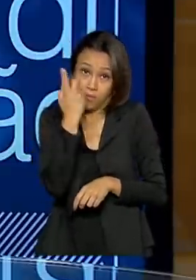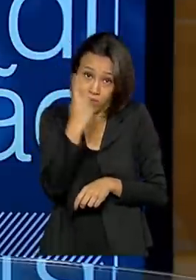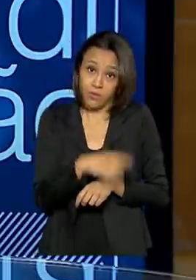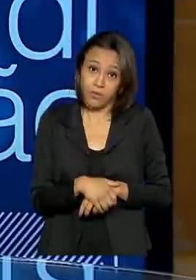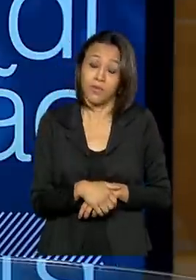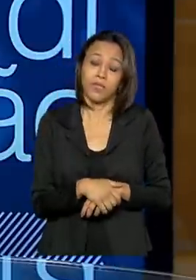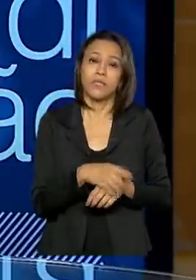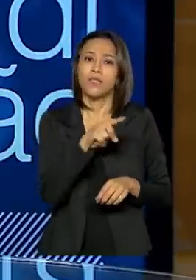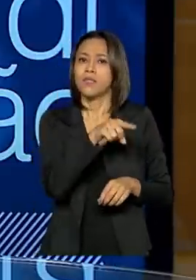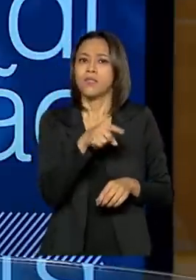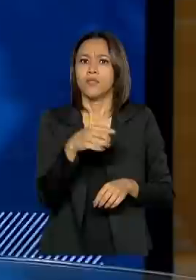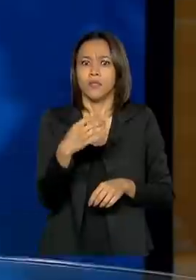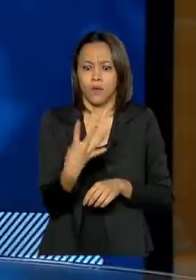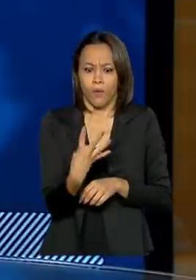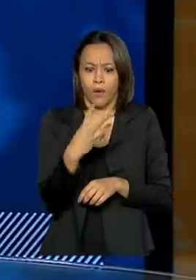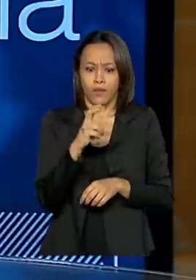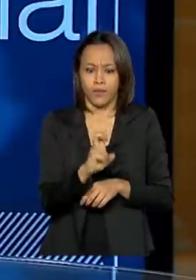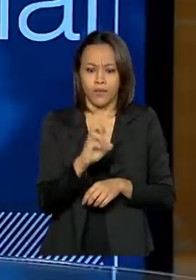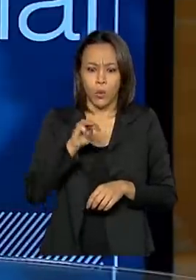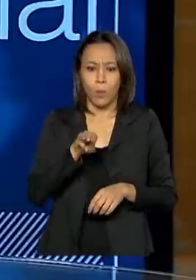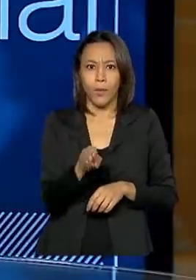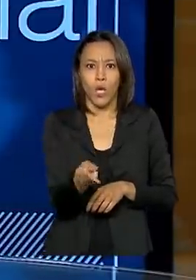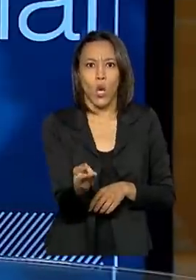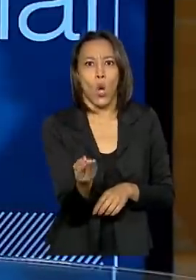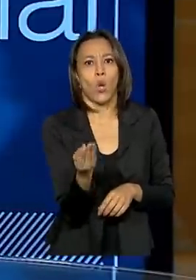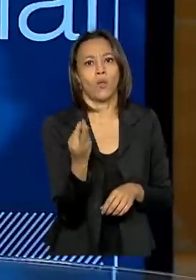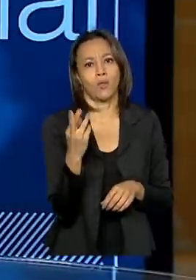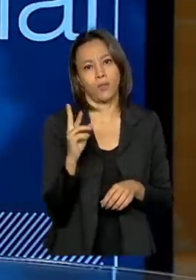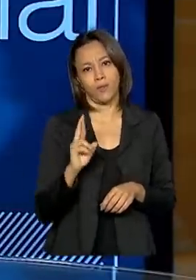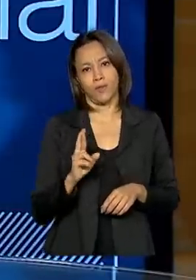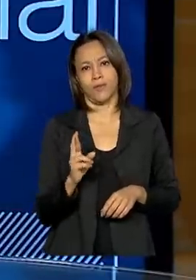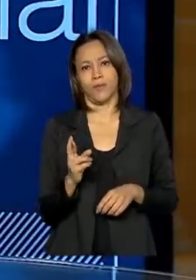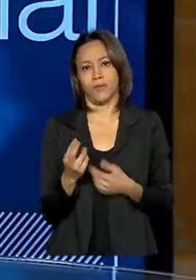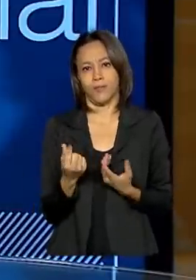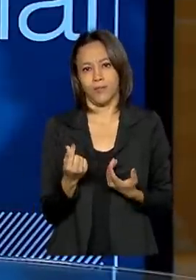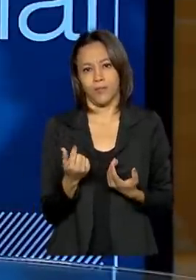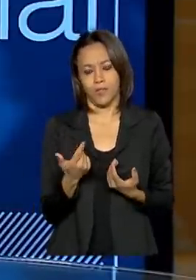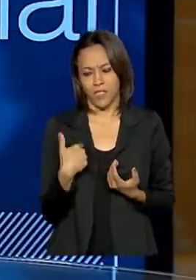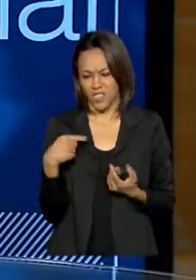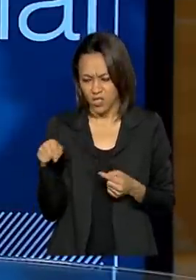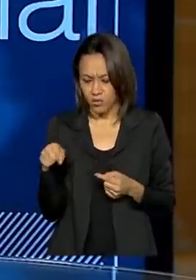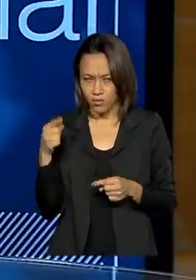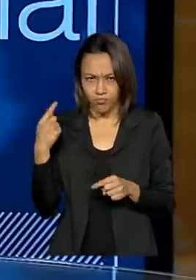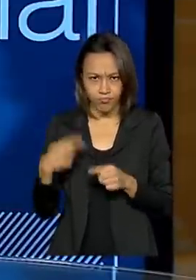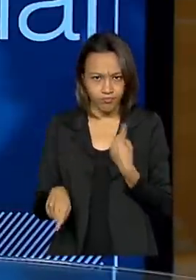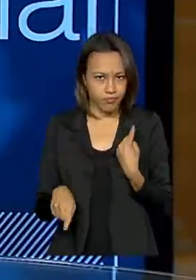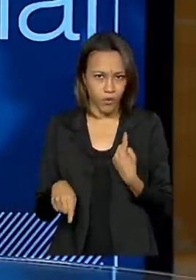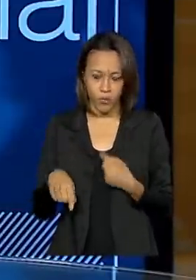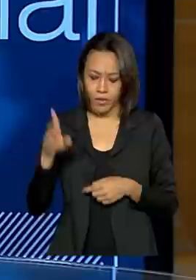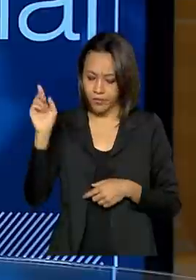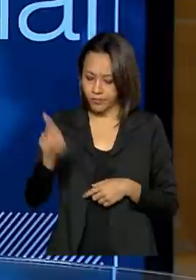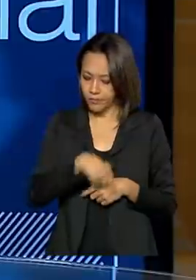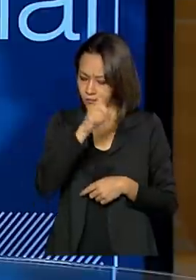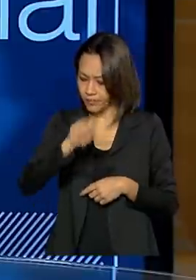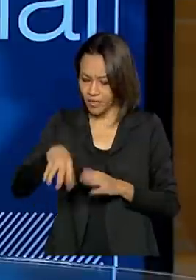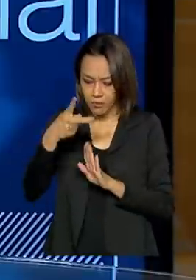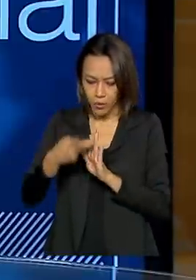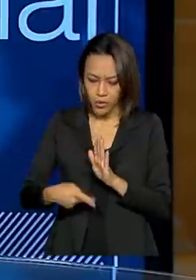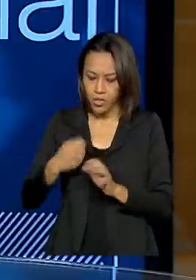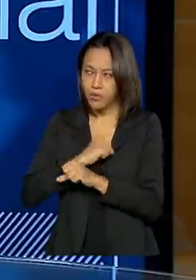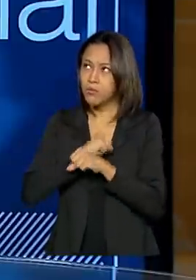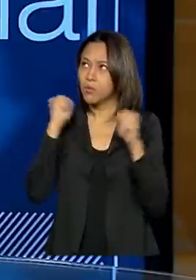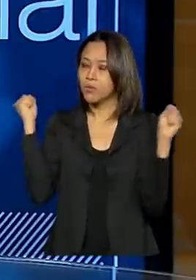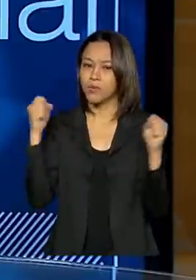na monta de 45 milhões de reais. Eu falei, isso está anulado, na minha gestão isso é